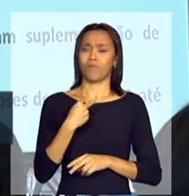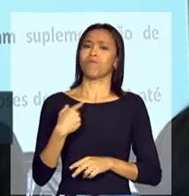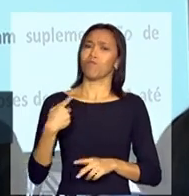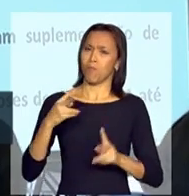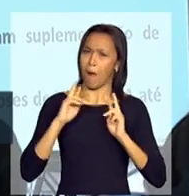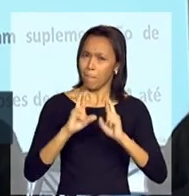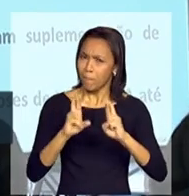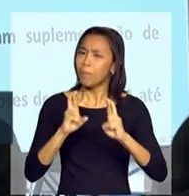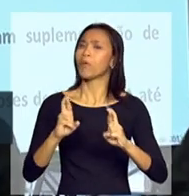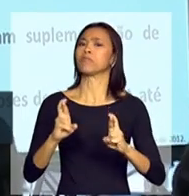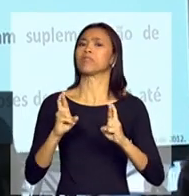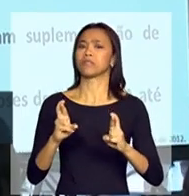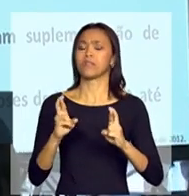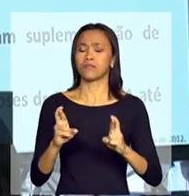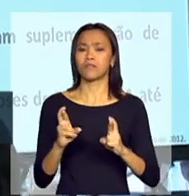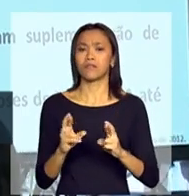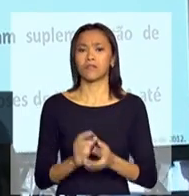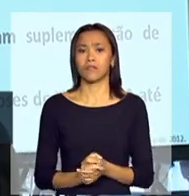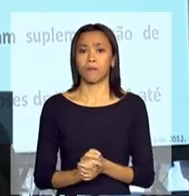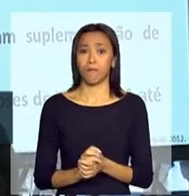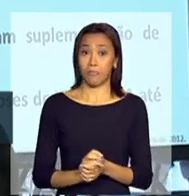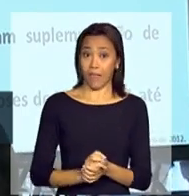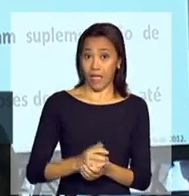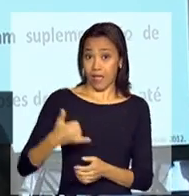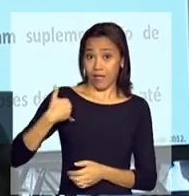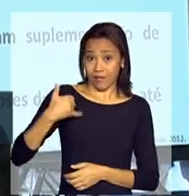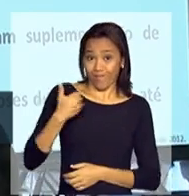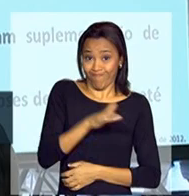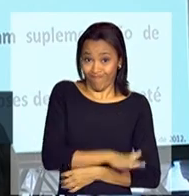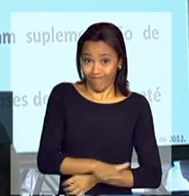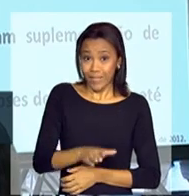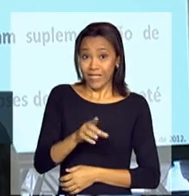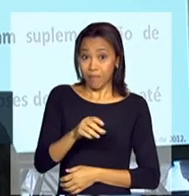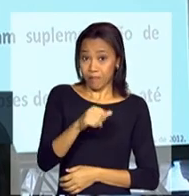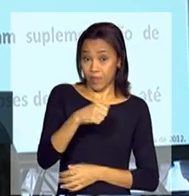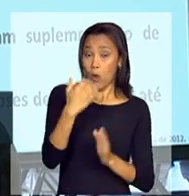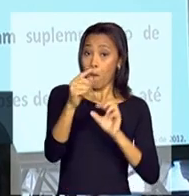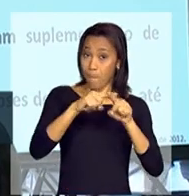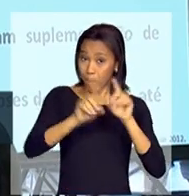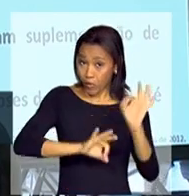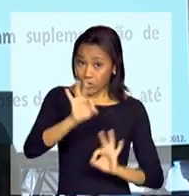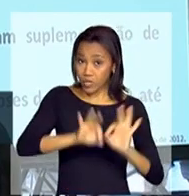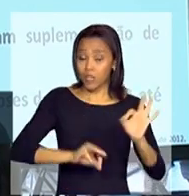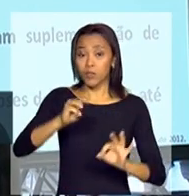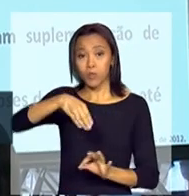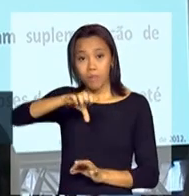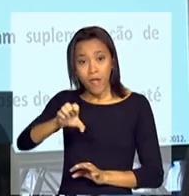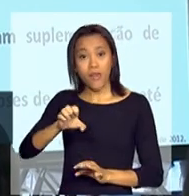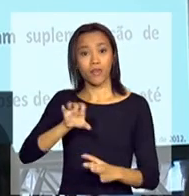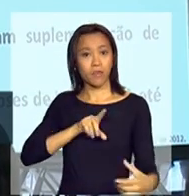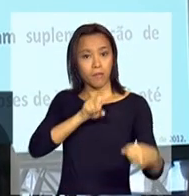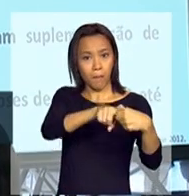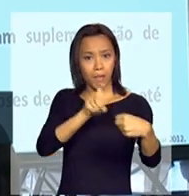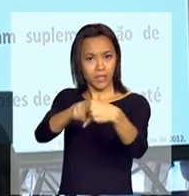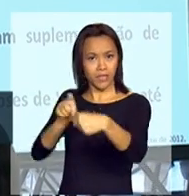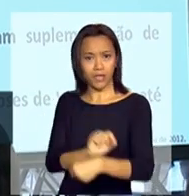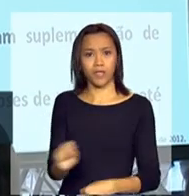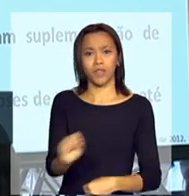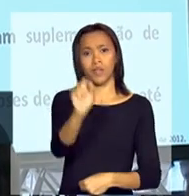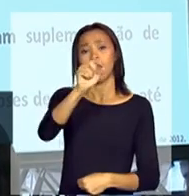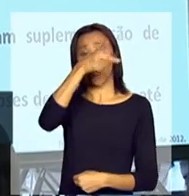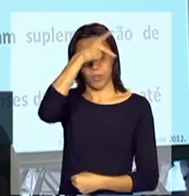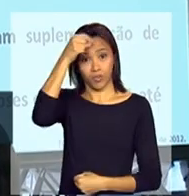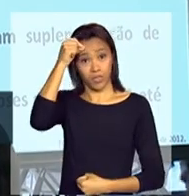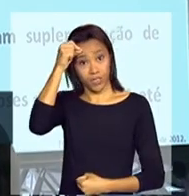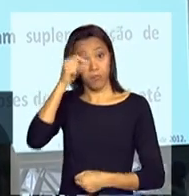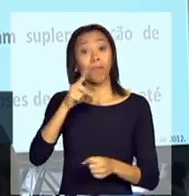fortemente no Primeira Infância, que é um projeto que o MEC vem desenvolvendo com os municípios de construção de creches,